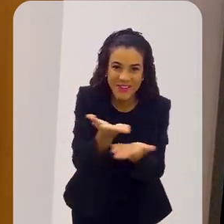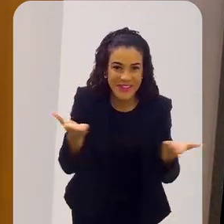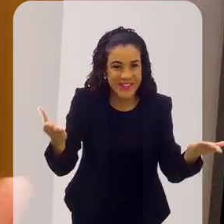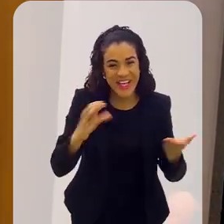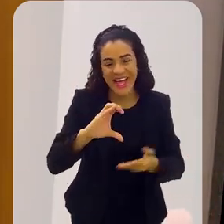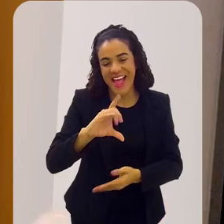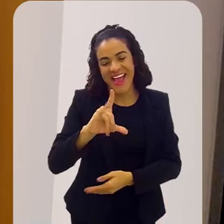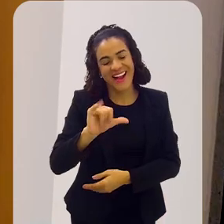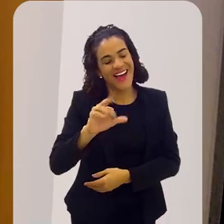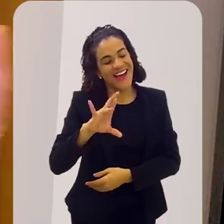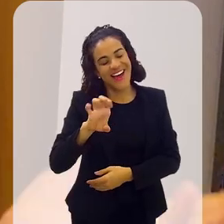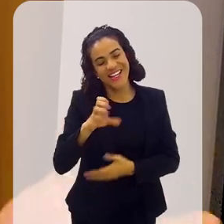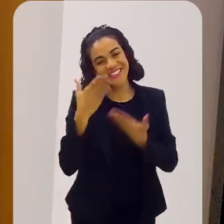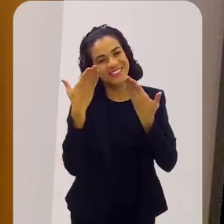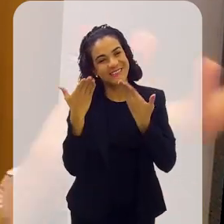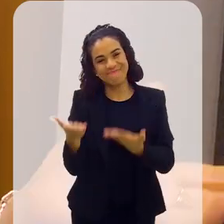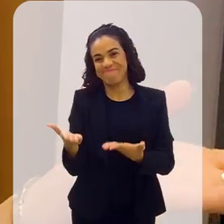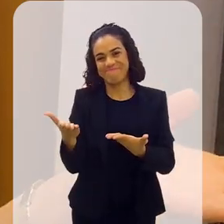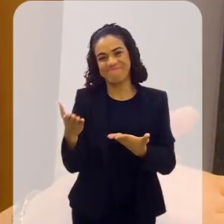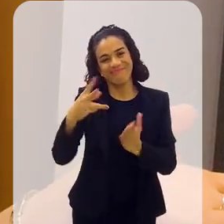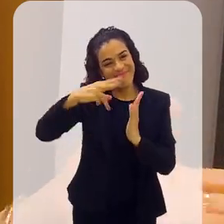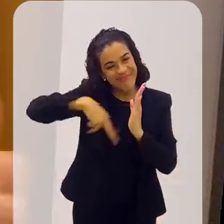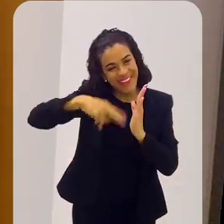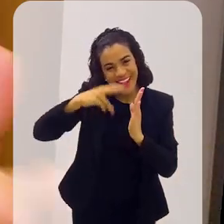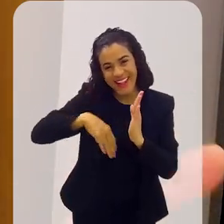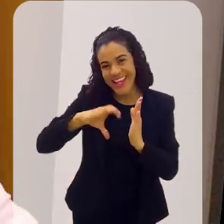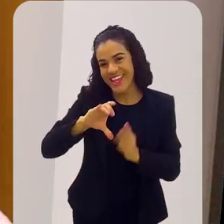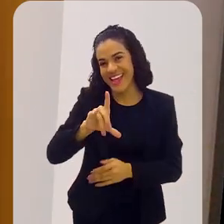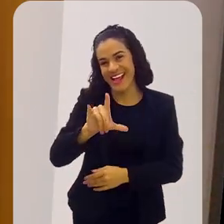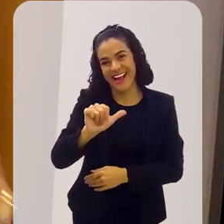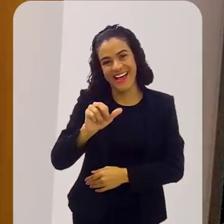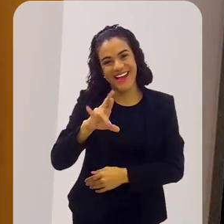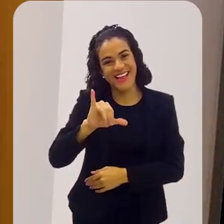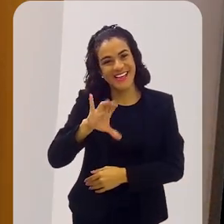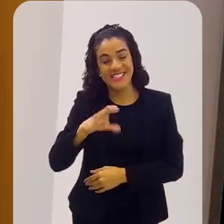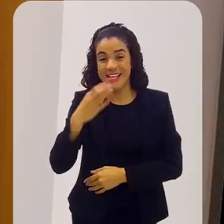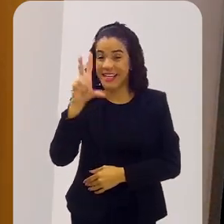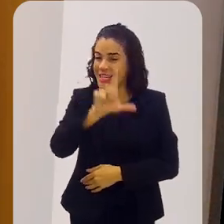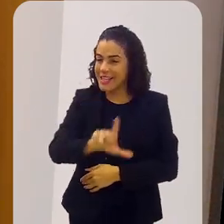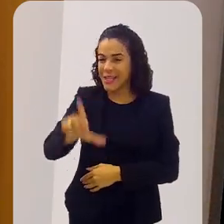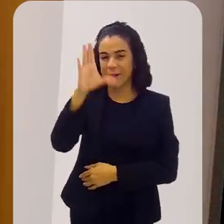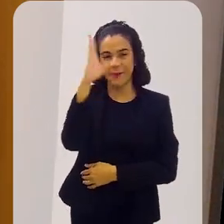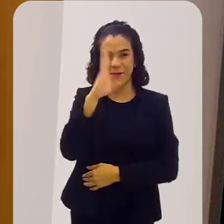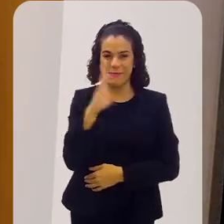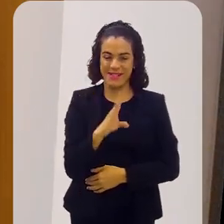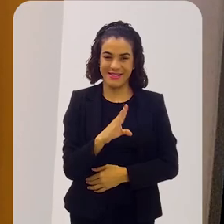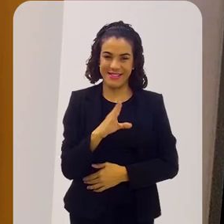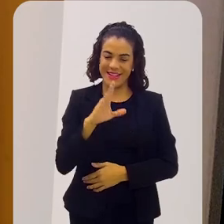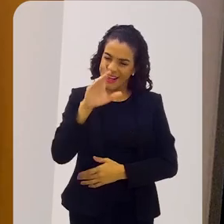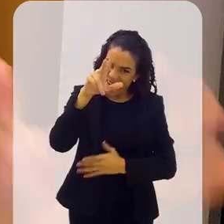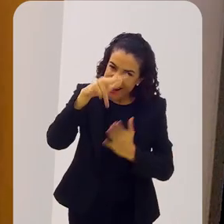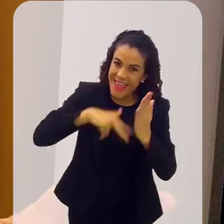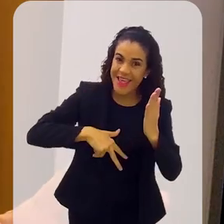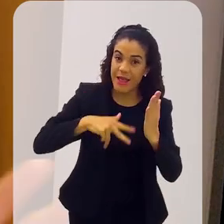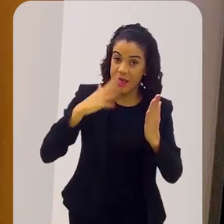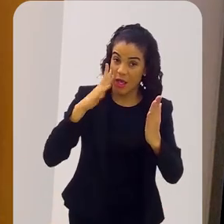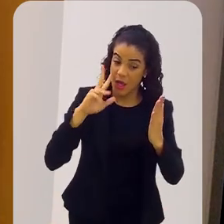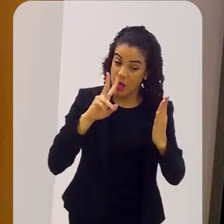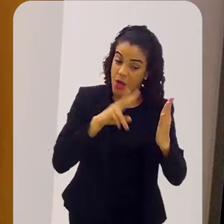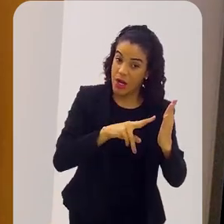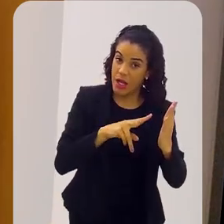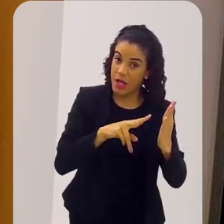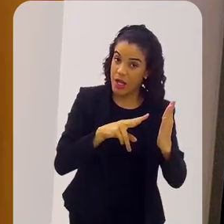indico a todos, pois é Clarice. Clarice é Clarice, né? Leiam o livro, leiam Clarice Lispector, leiam a literatura brasileira, leiam.